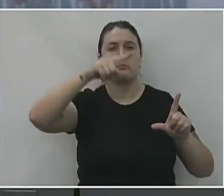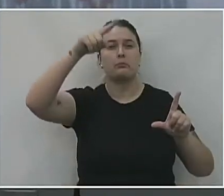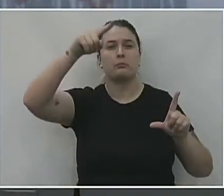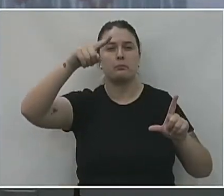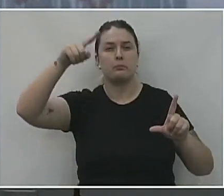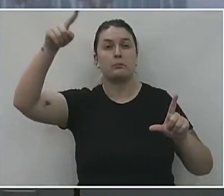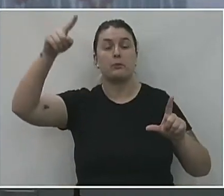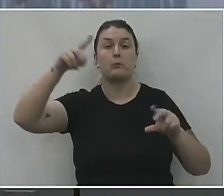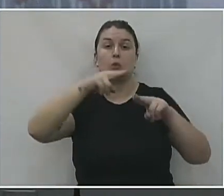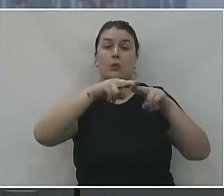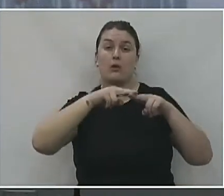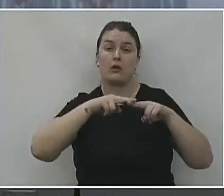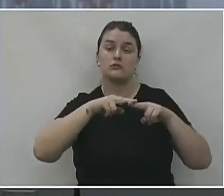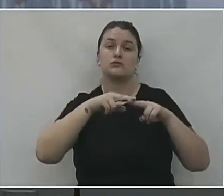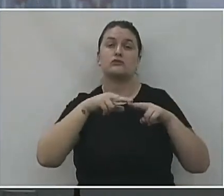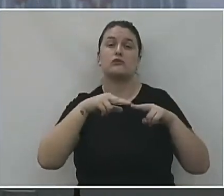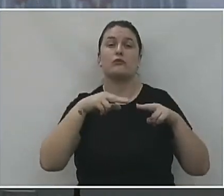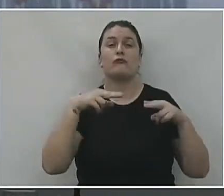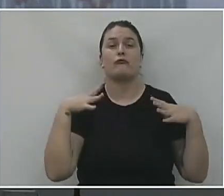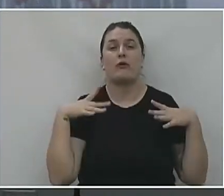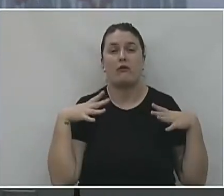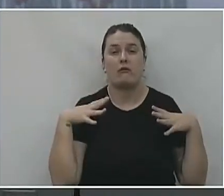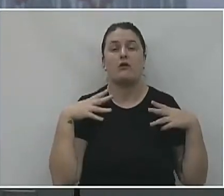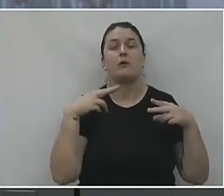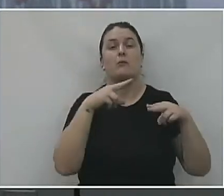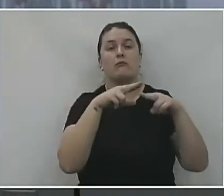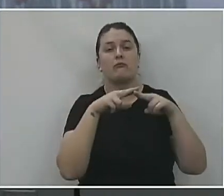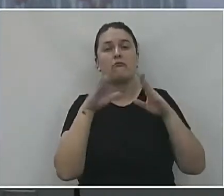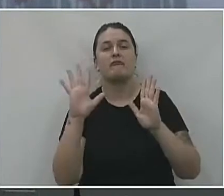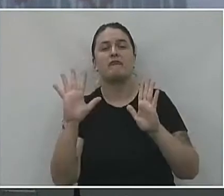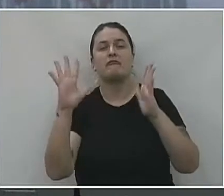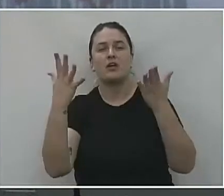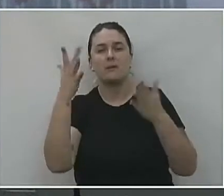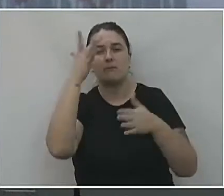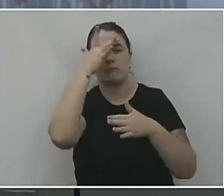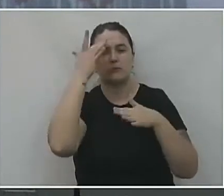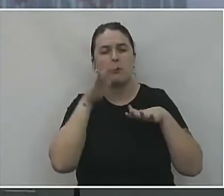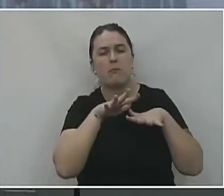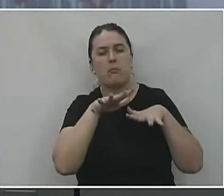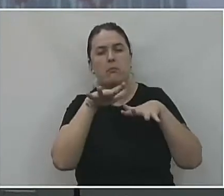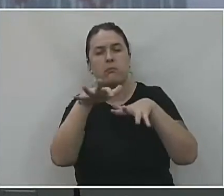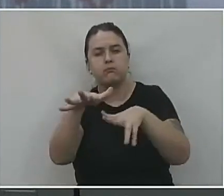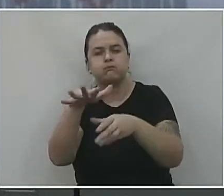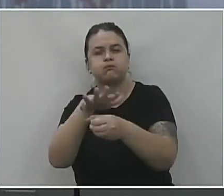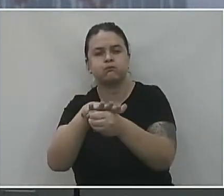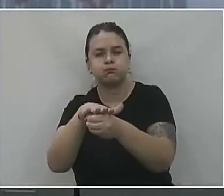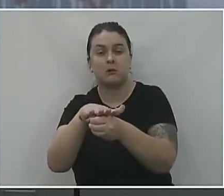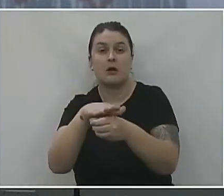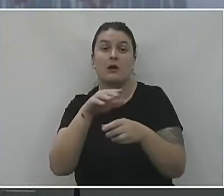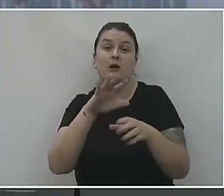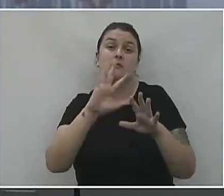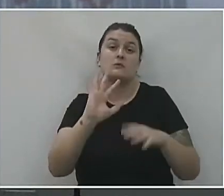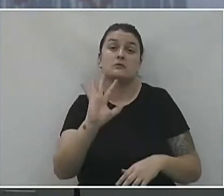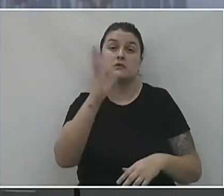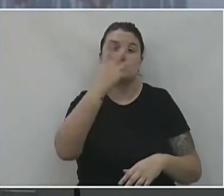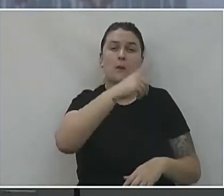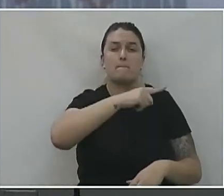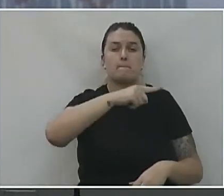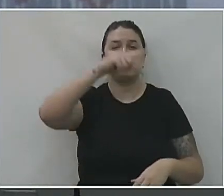feriados, de aglomerações que houveram, que acabam levando a esses picos aqui que